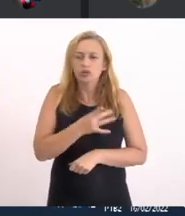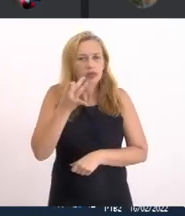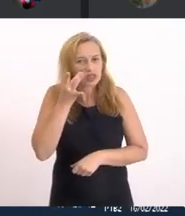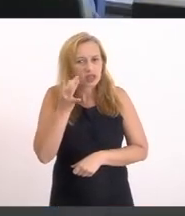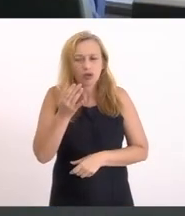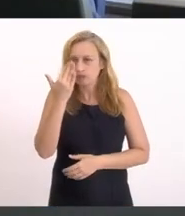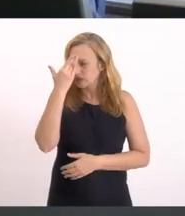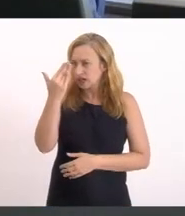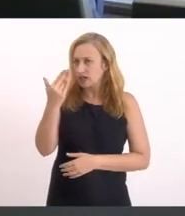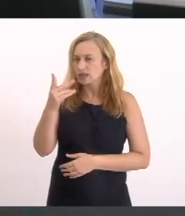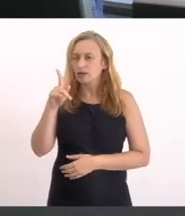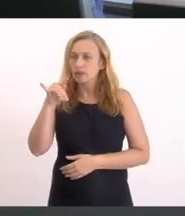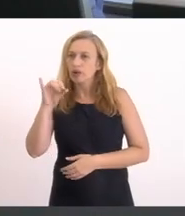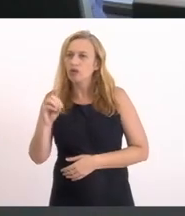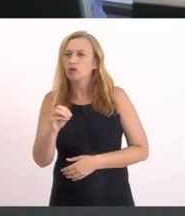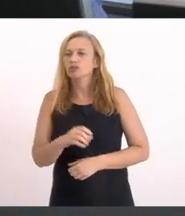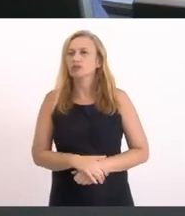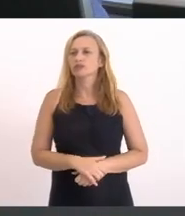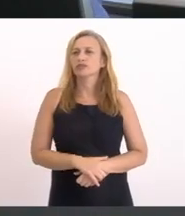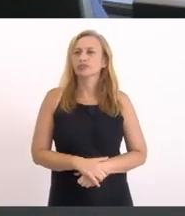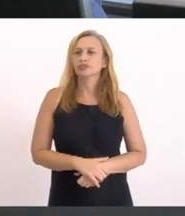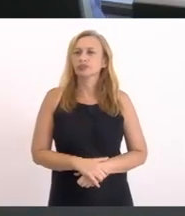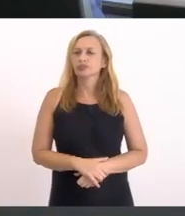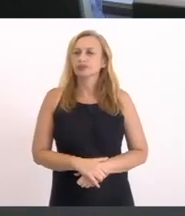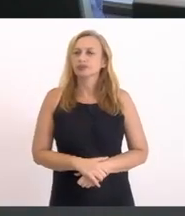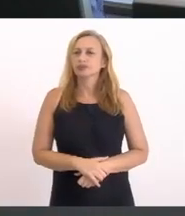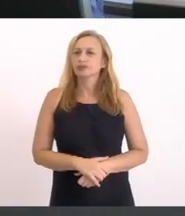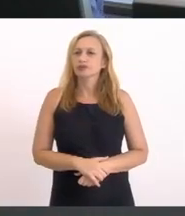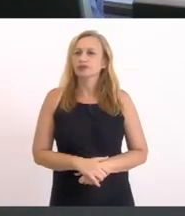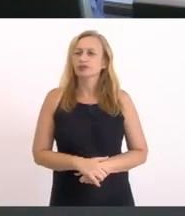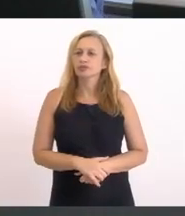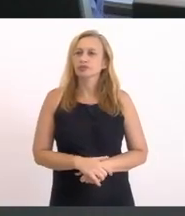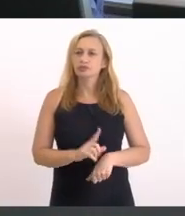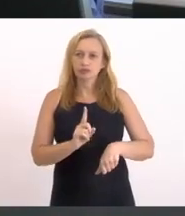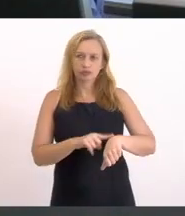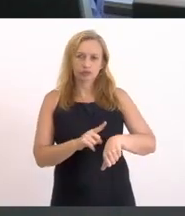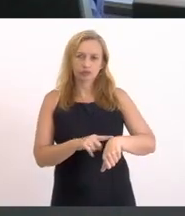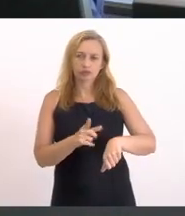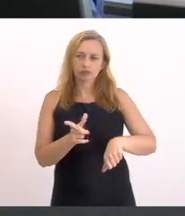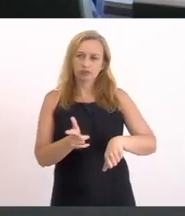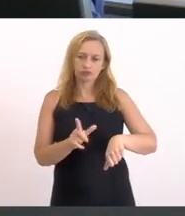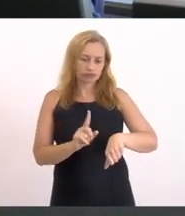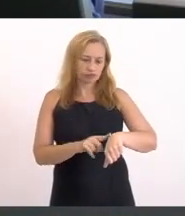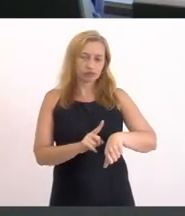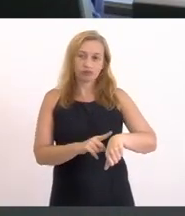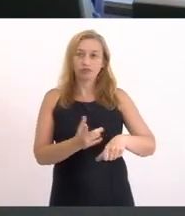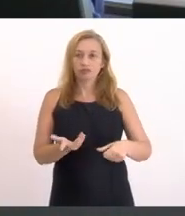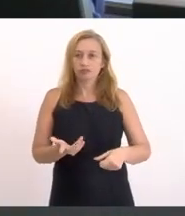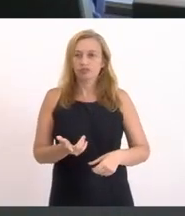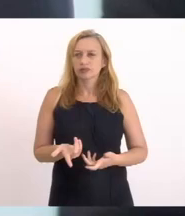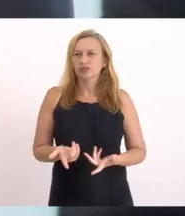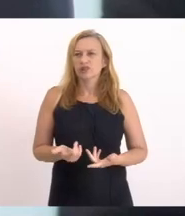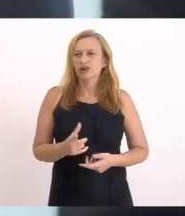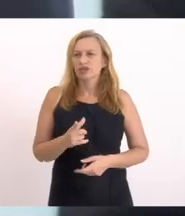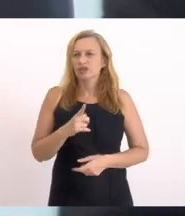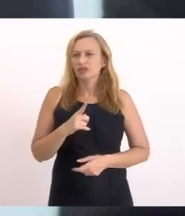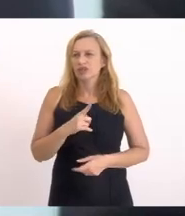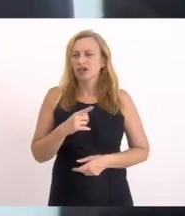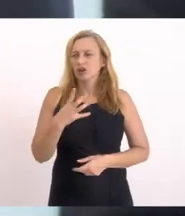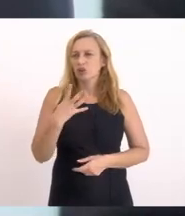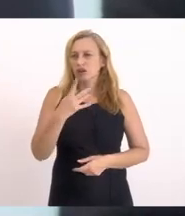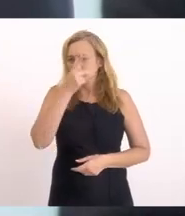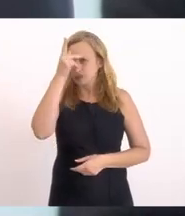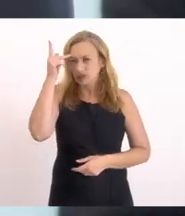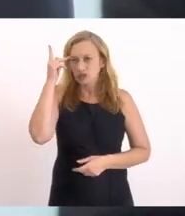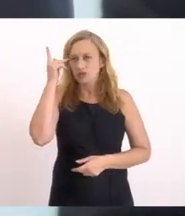Obrigado Sr. Paulo Passar a palavra Que a gente já está Com o horário já bem apertado E por gentileza Ainda tem Quatro